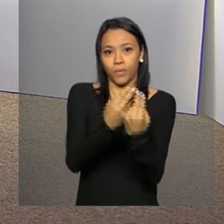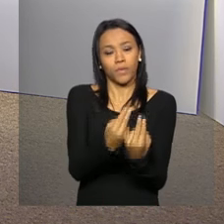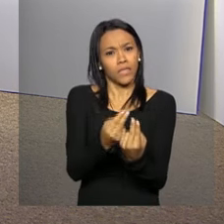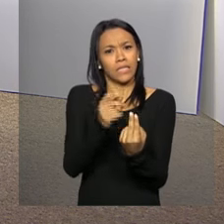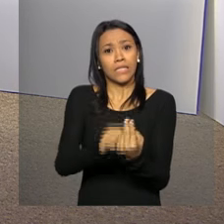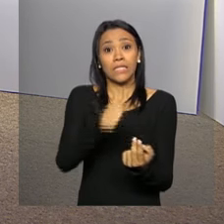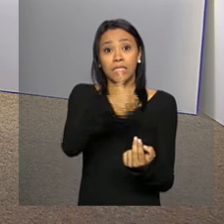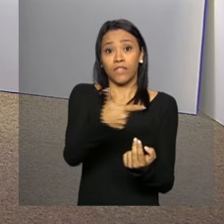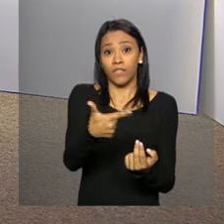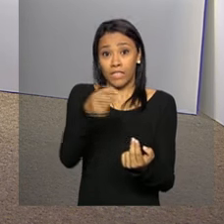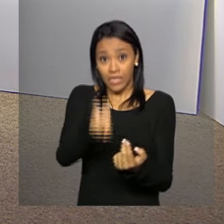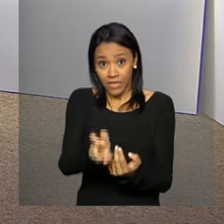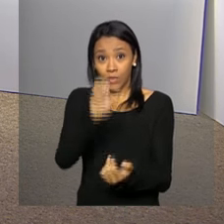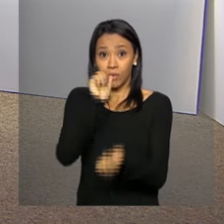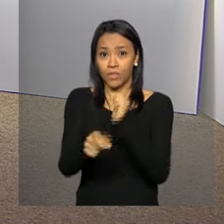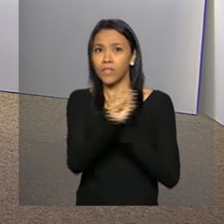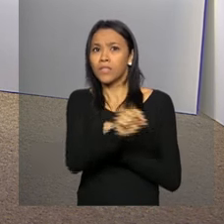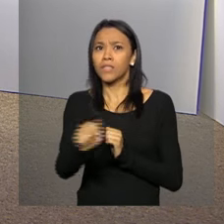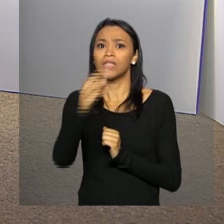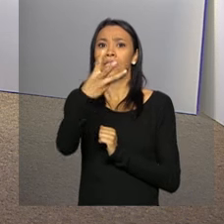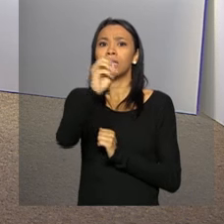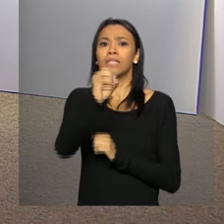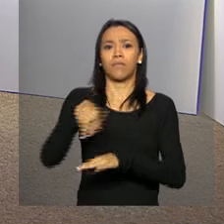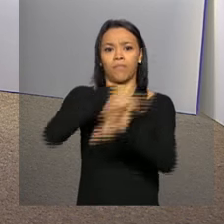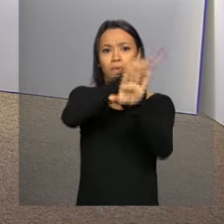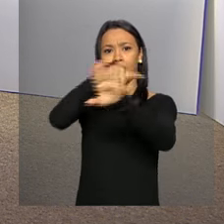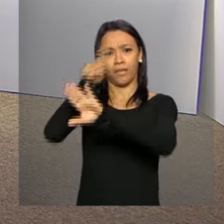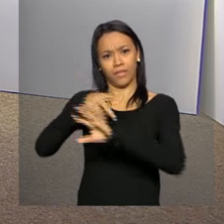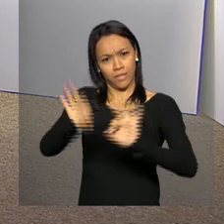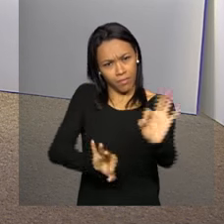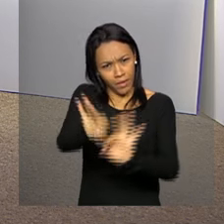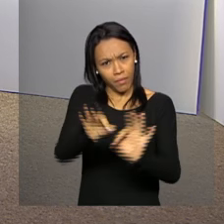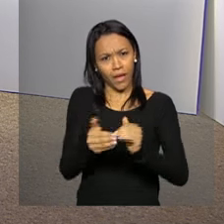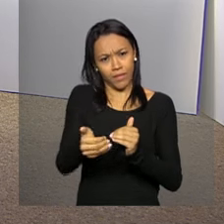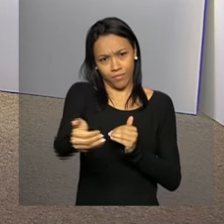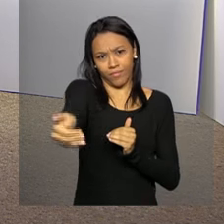30 países que se preparam para a competição Rio 2016.